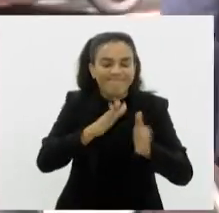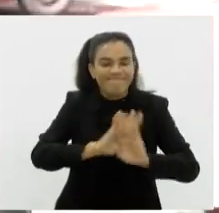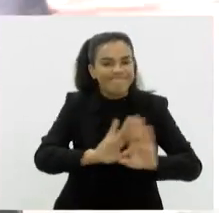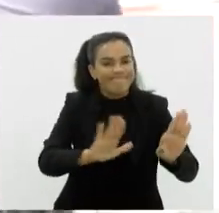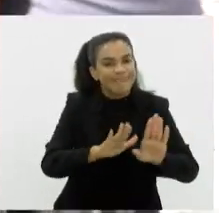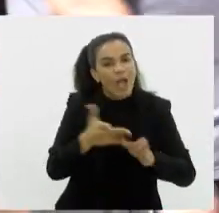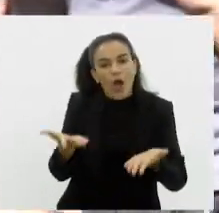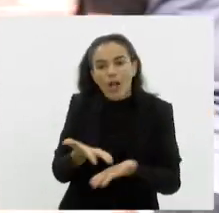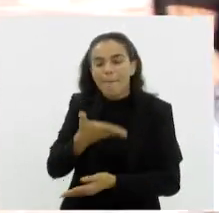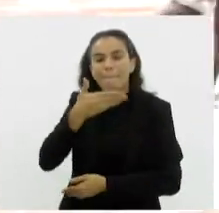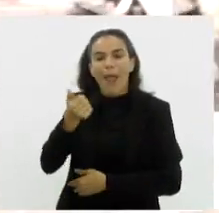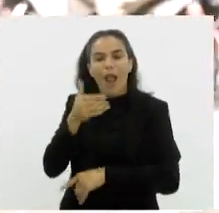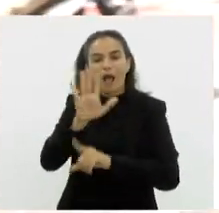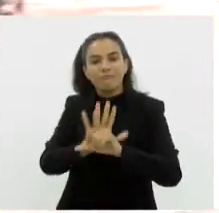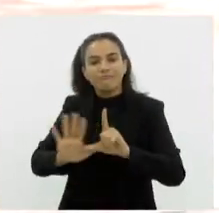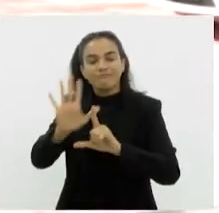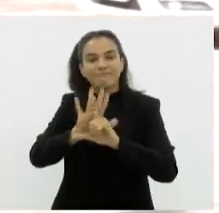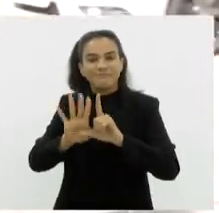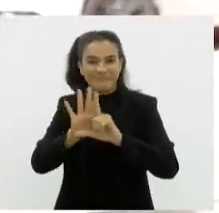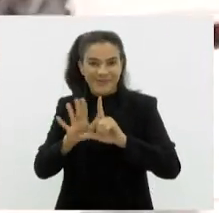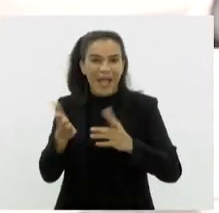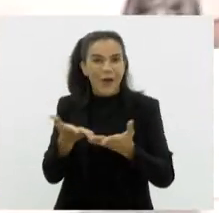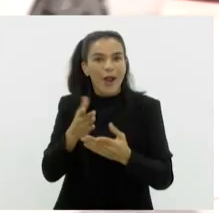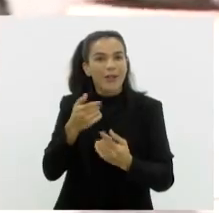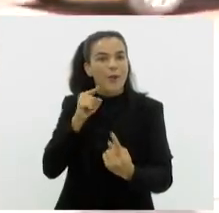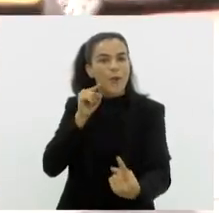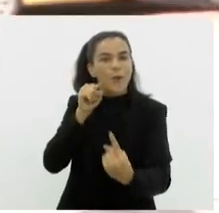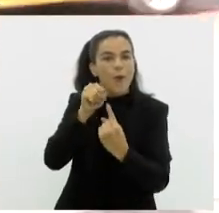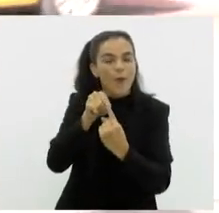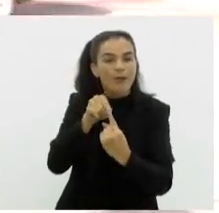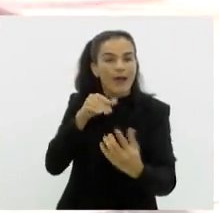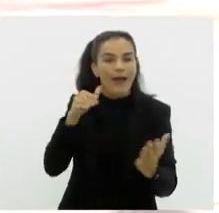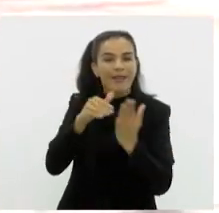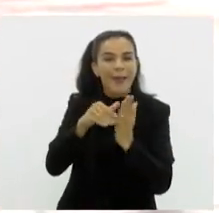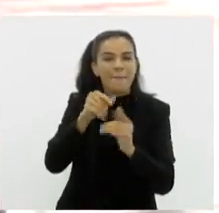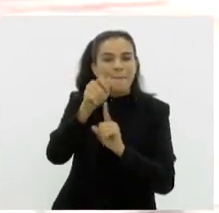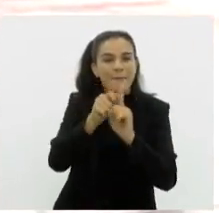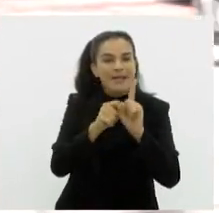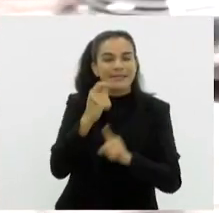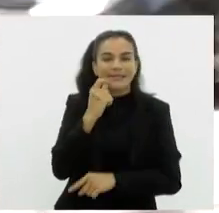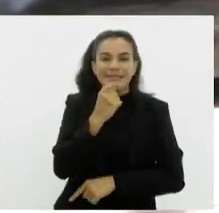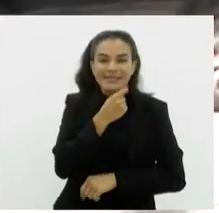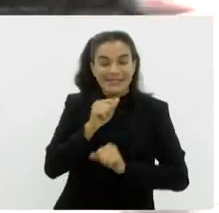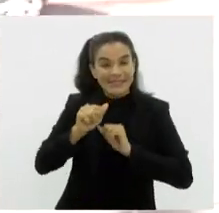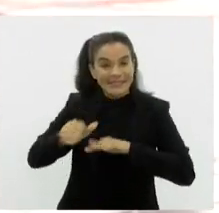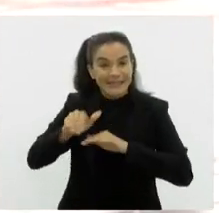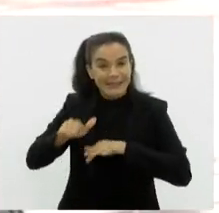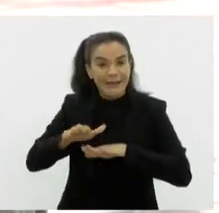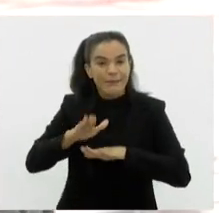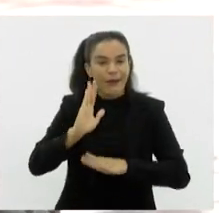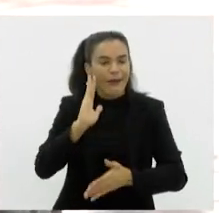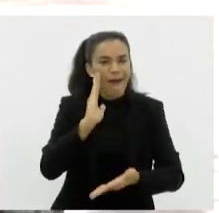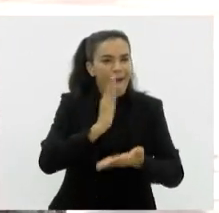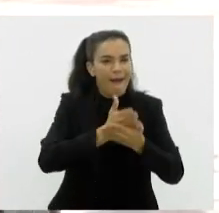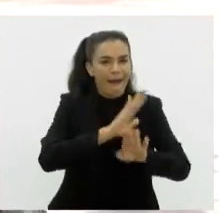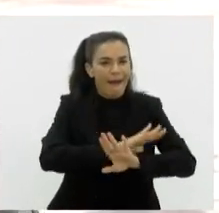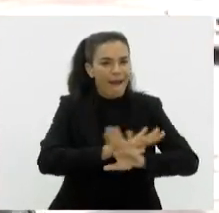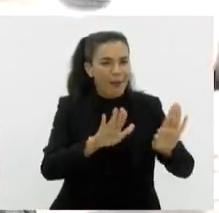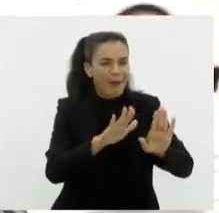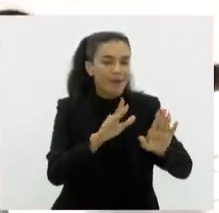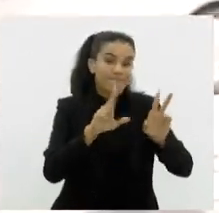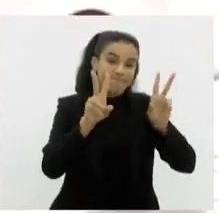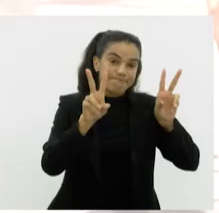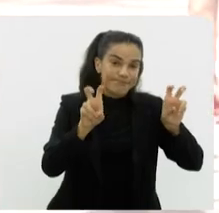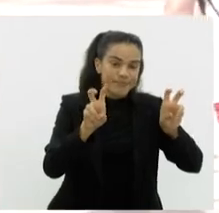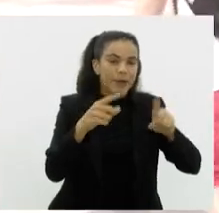meta muito ousada e que a gente vai conseguir, que até setembro desse ano, a gente vai acabar. E aí, por que eu falo acabar entre